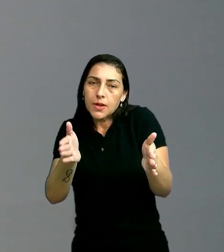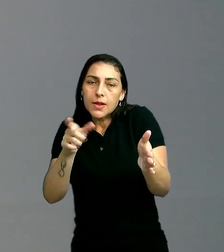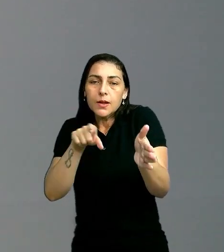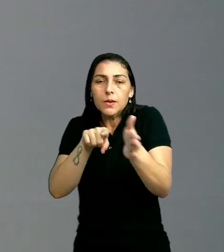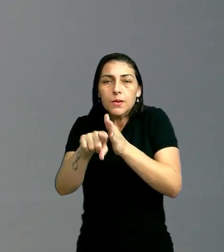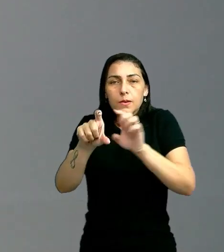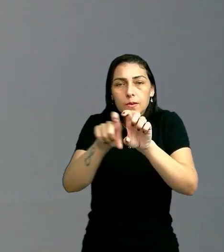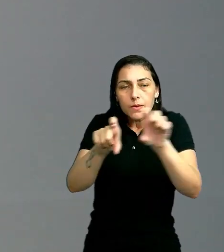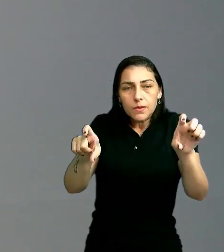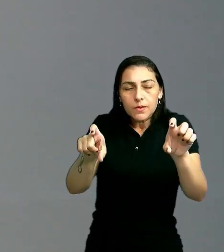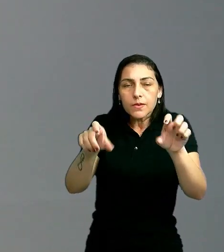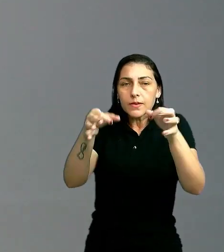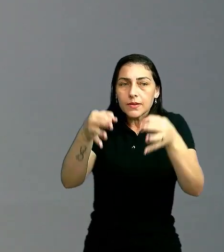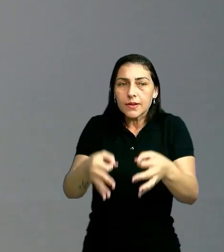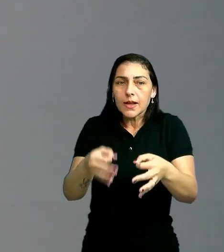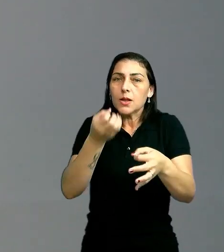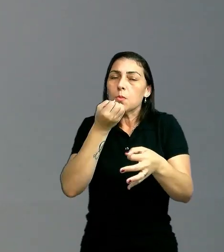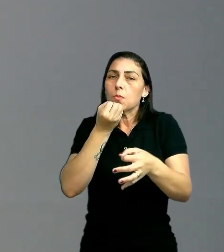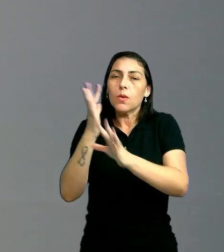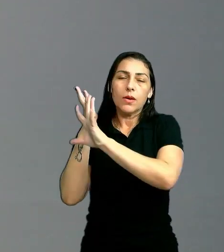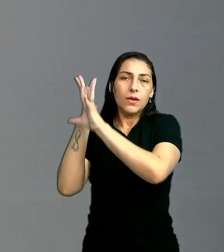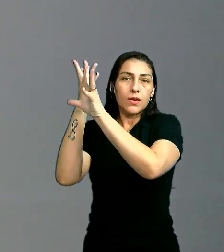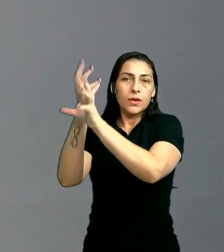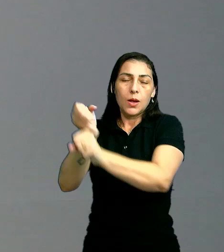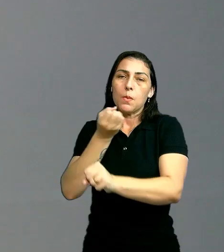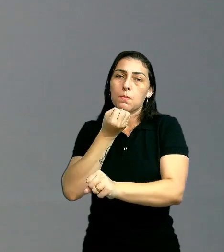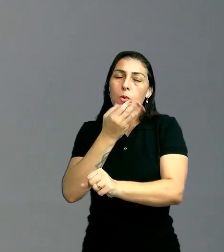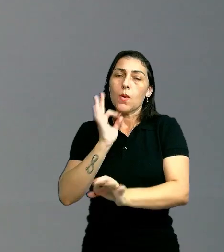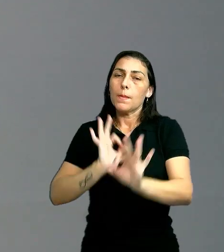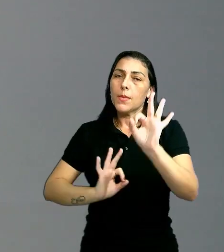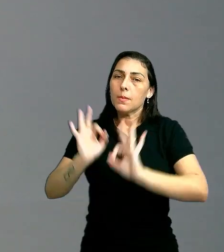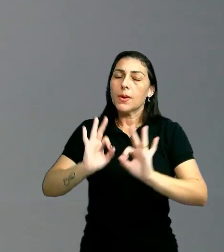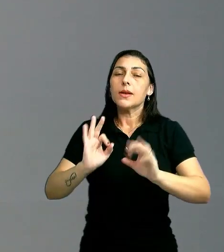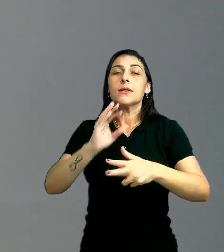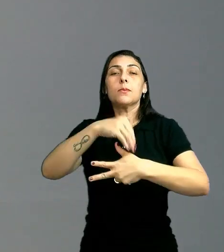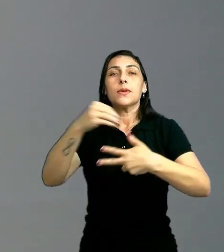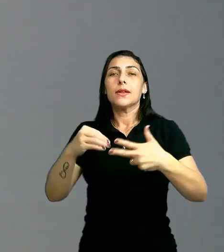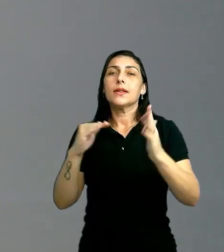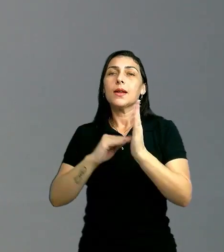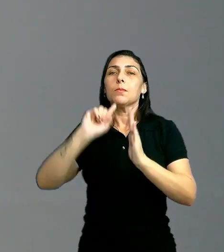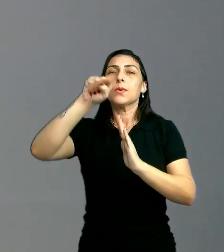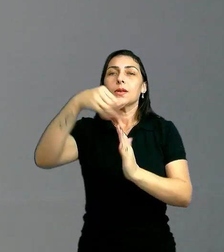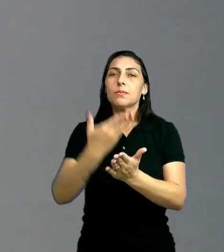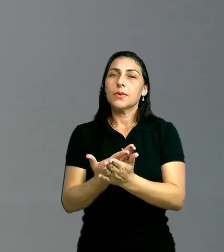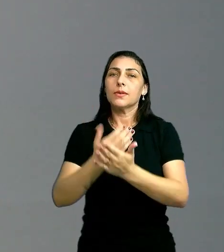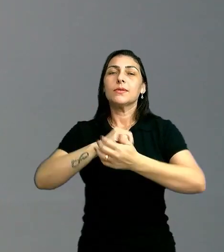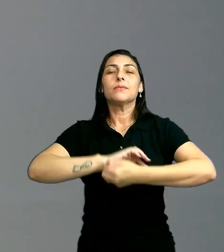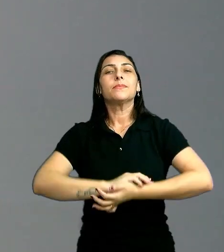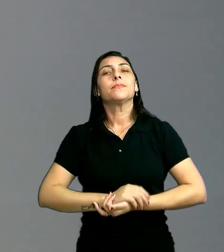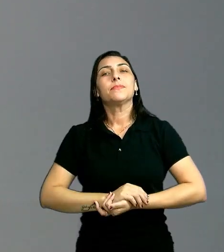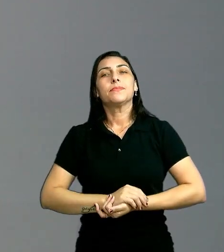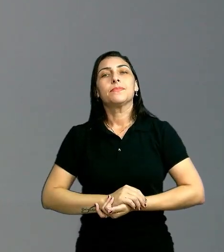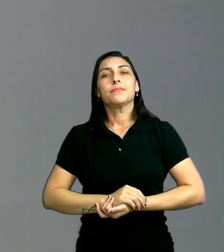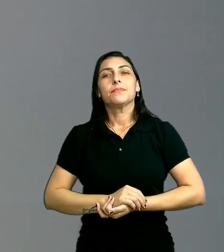enunciado. correto? Boa revisão, boa preparação para o Enem e até a nossa próxima aula!